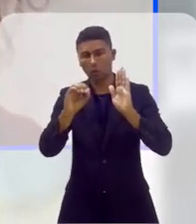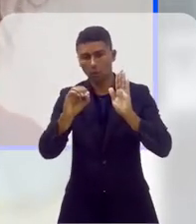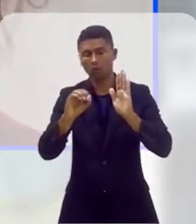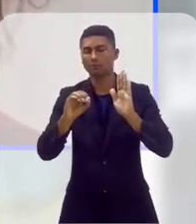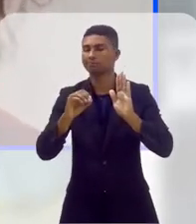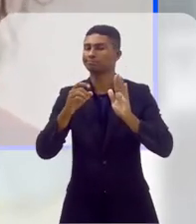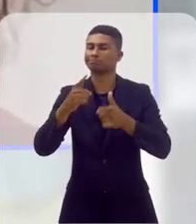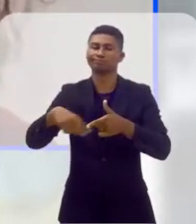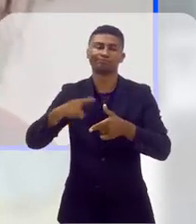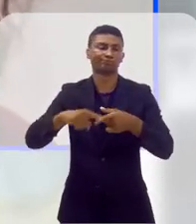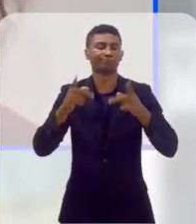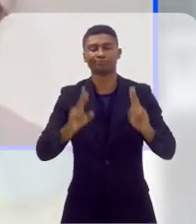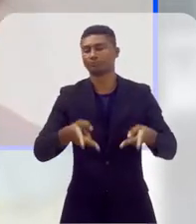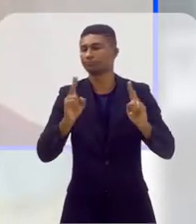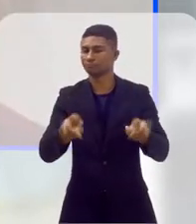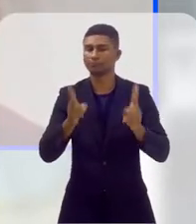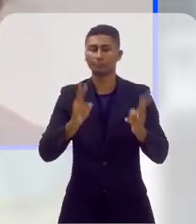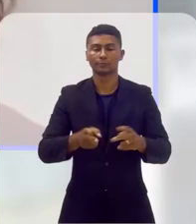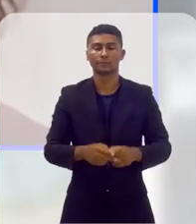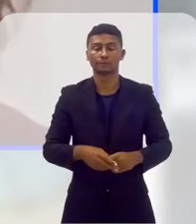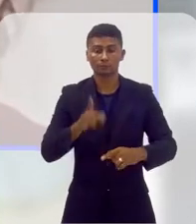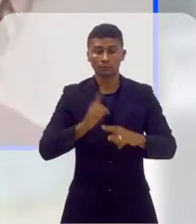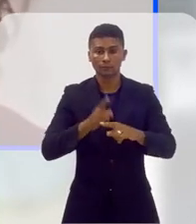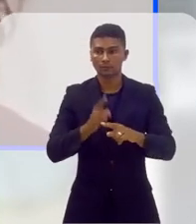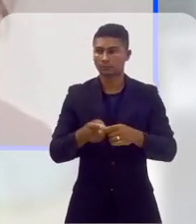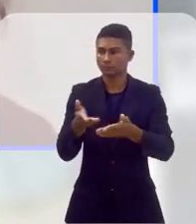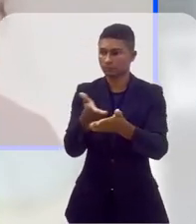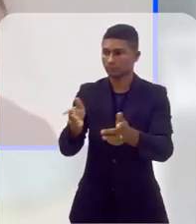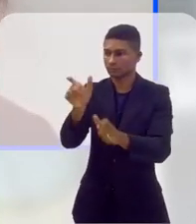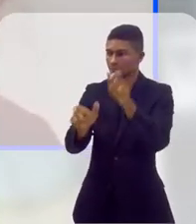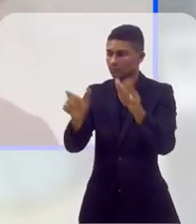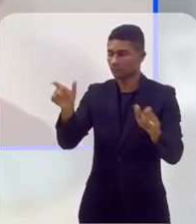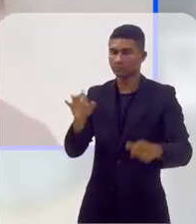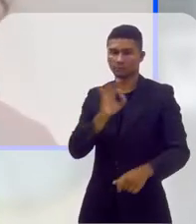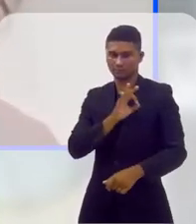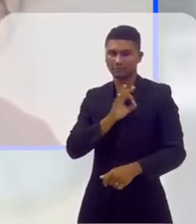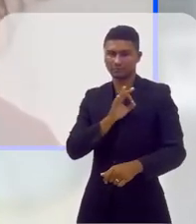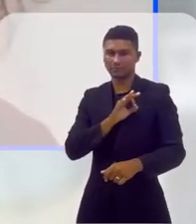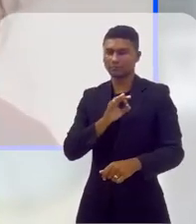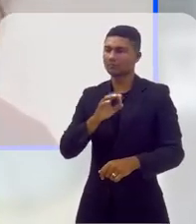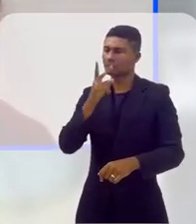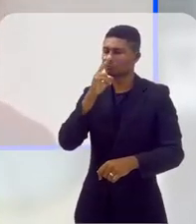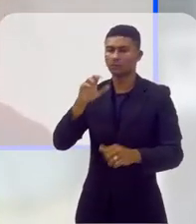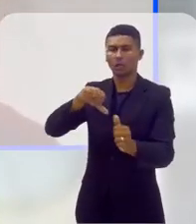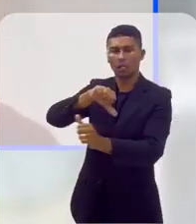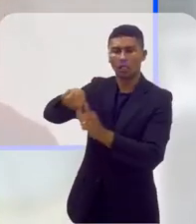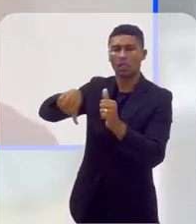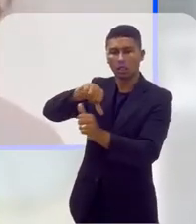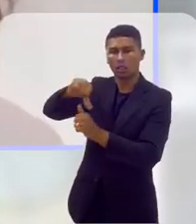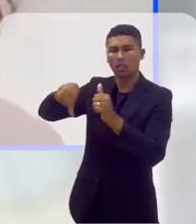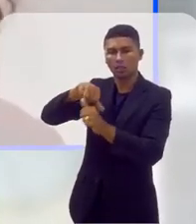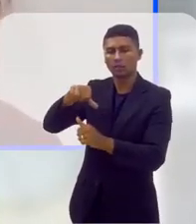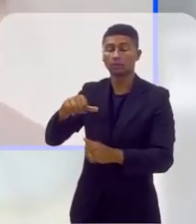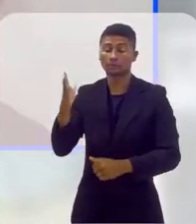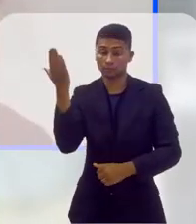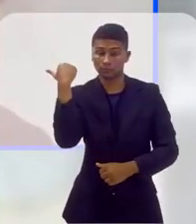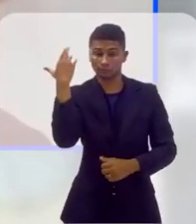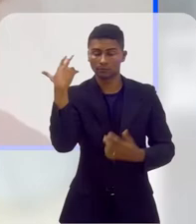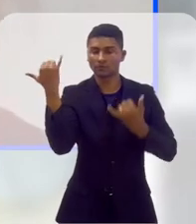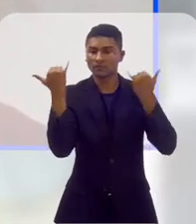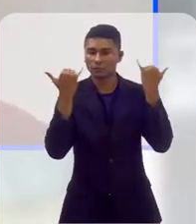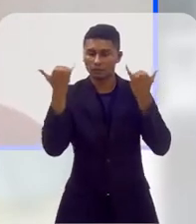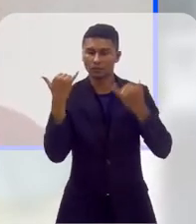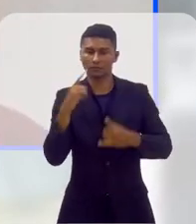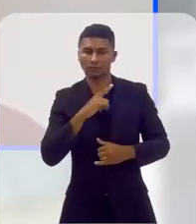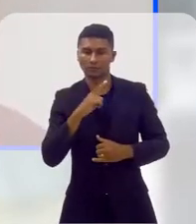uma rotatividade grande de agentes, existem informações que eram feitas pelo programa Rio sem LGBTQI, e